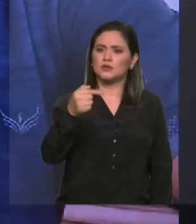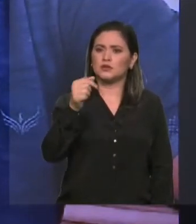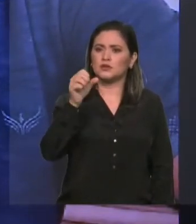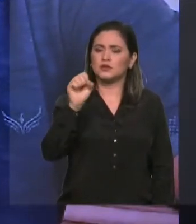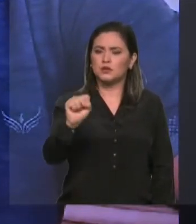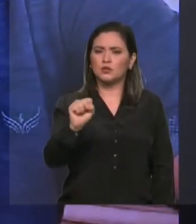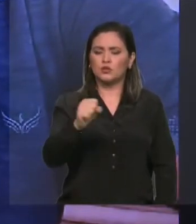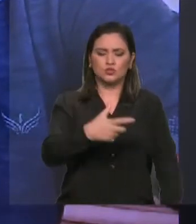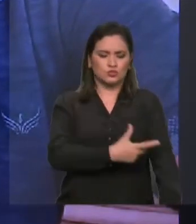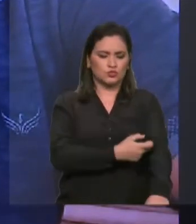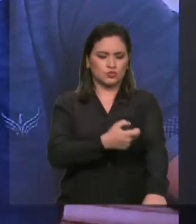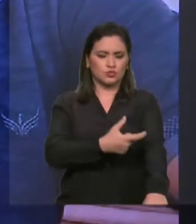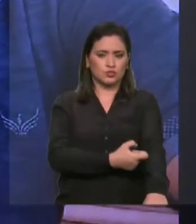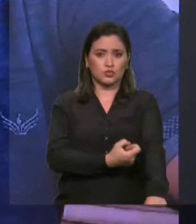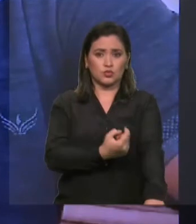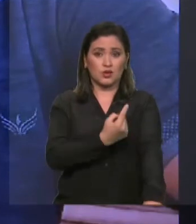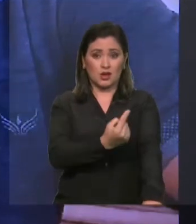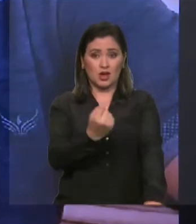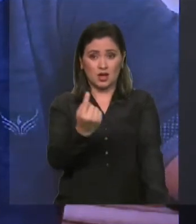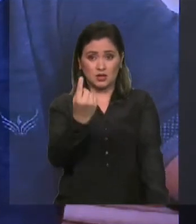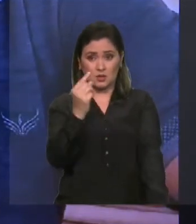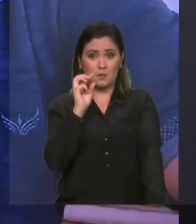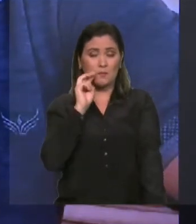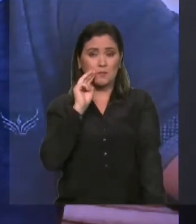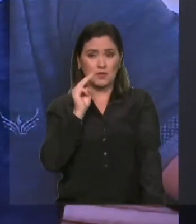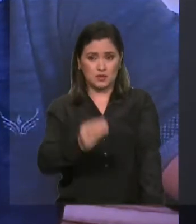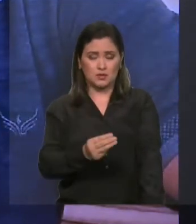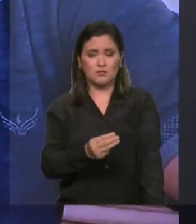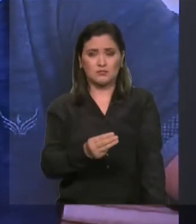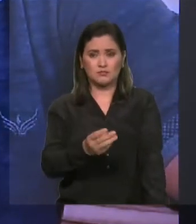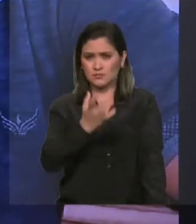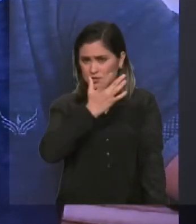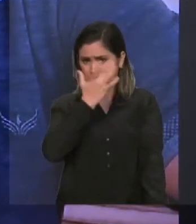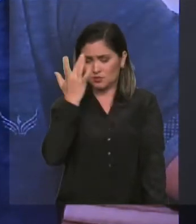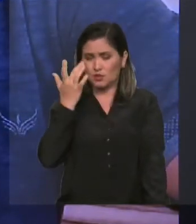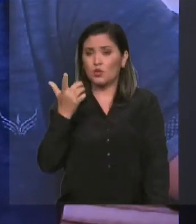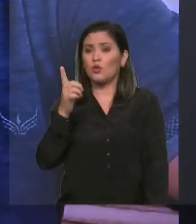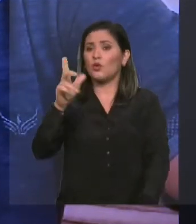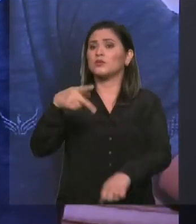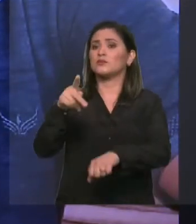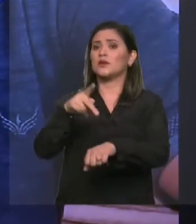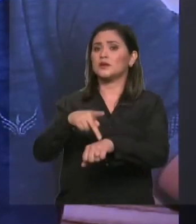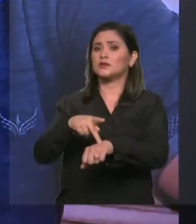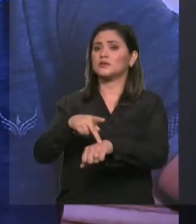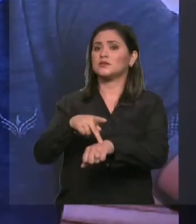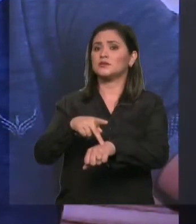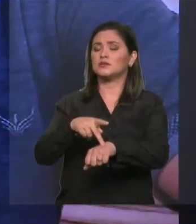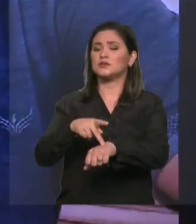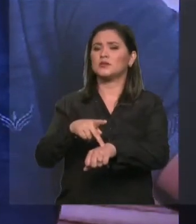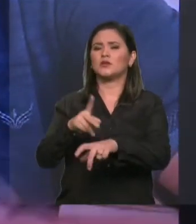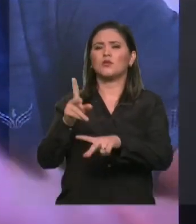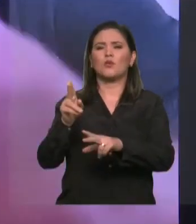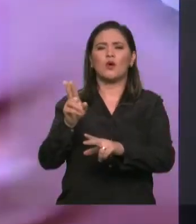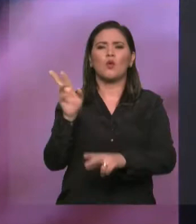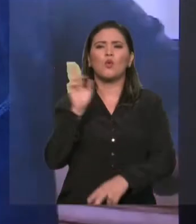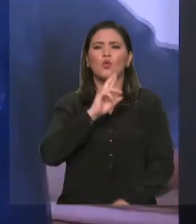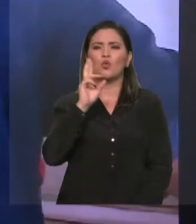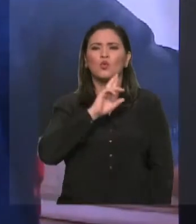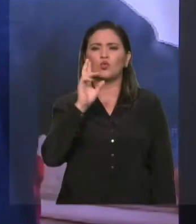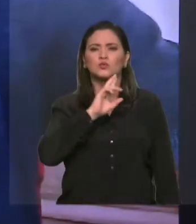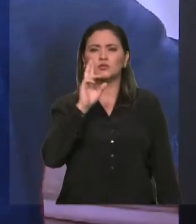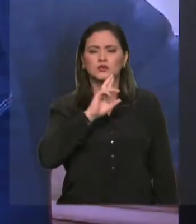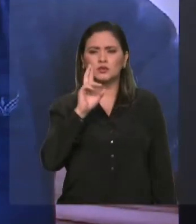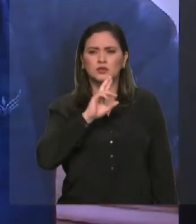Outros países, como a Rússia, chegam a 73 mil para 1 milhão de habitantes. A